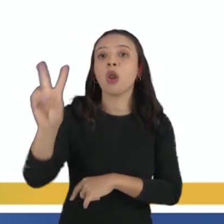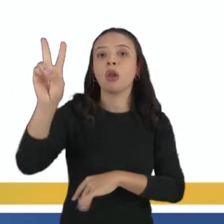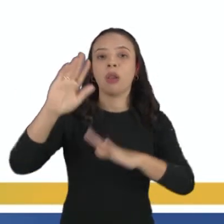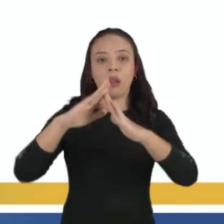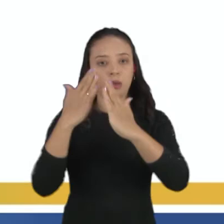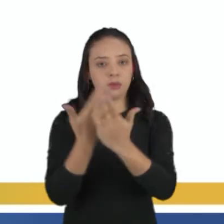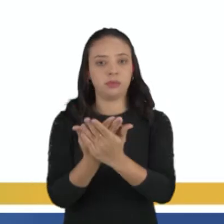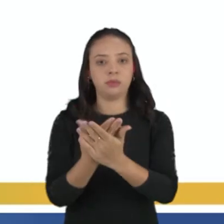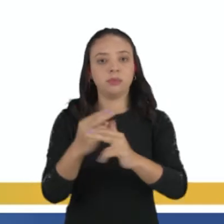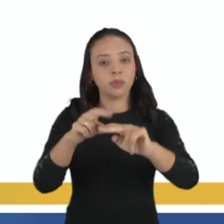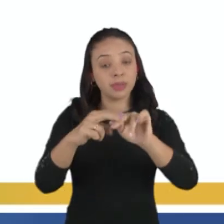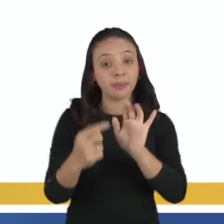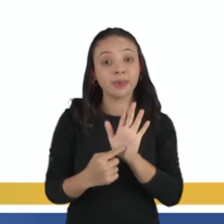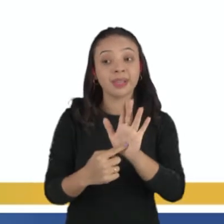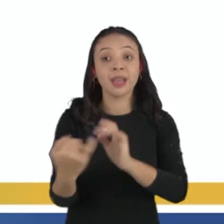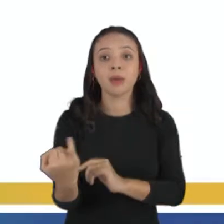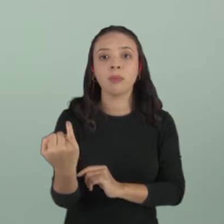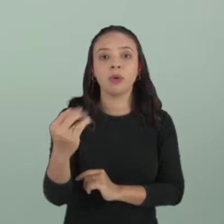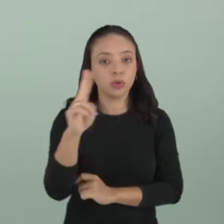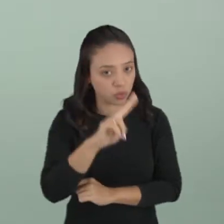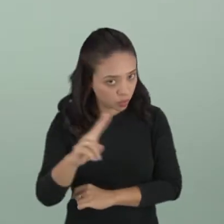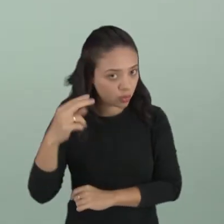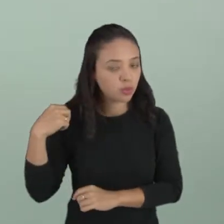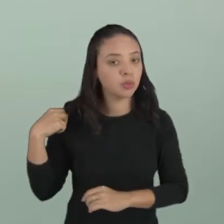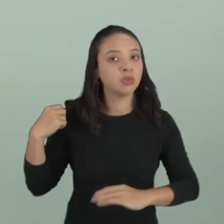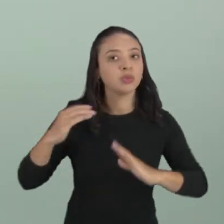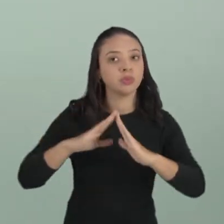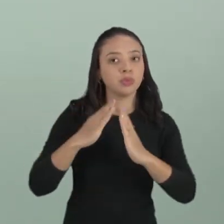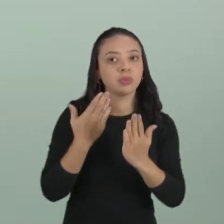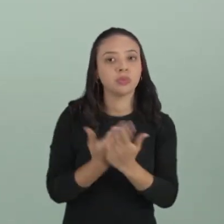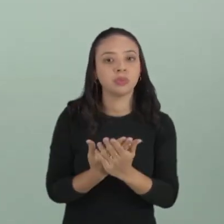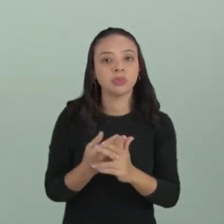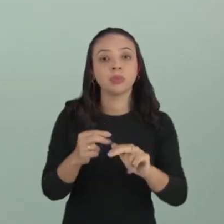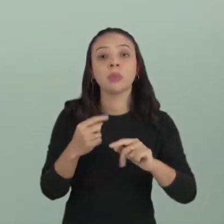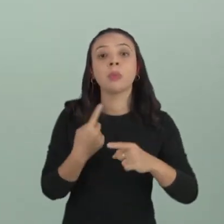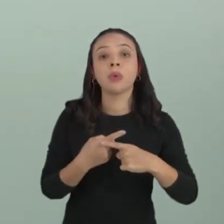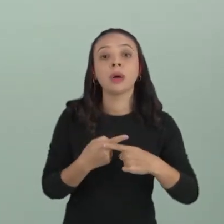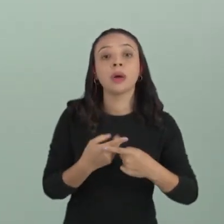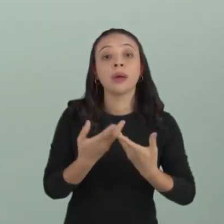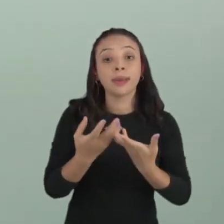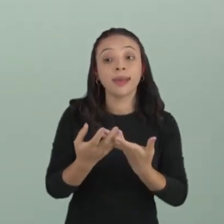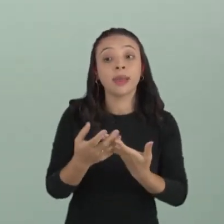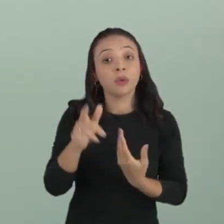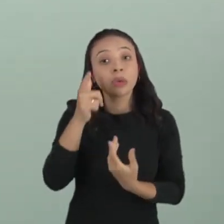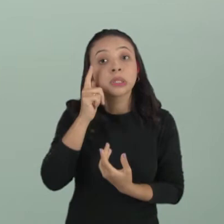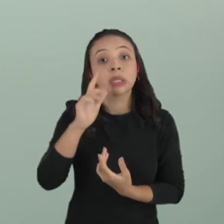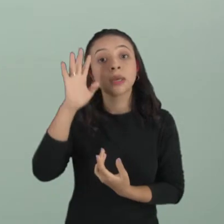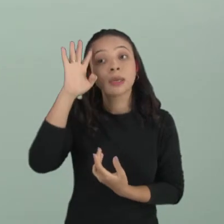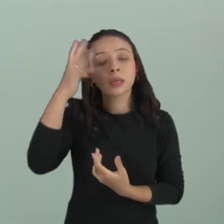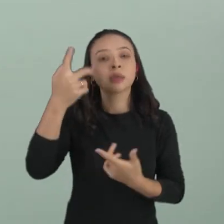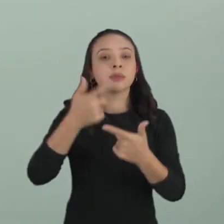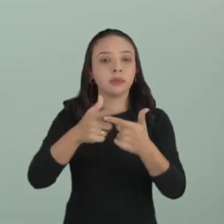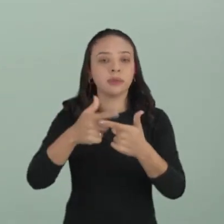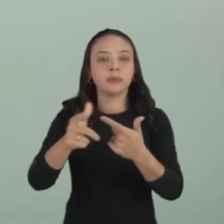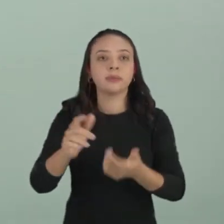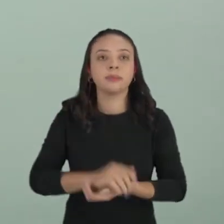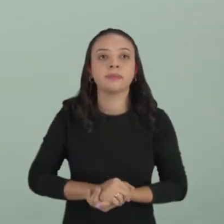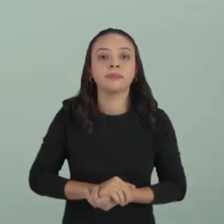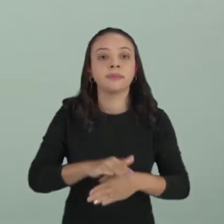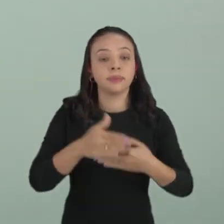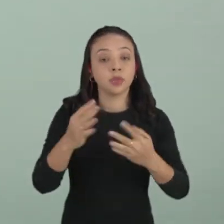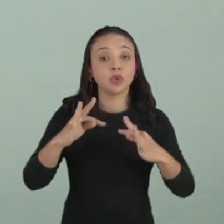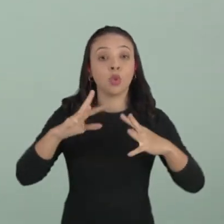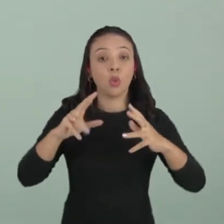importância do fardamento, já que ela quer que isso seja resolvido. O fardamento escolar. Esses